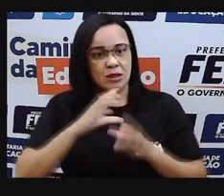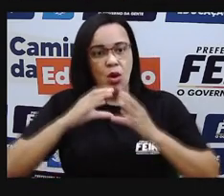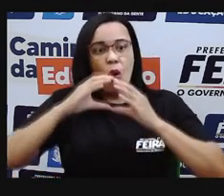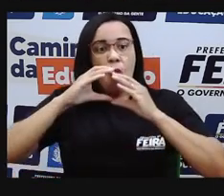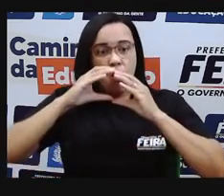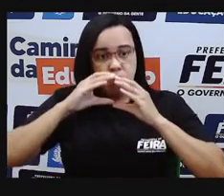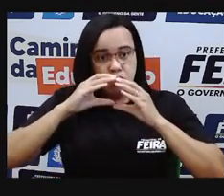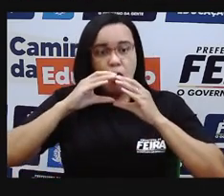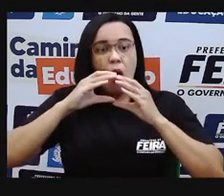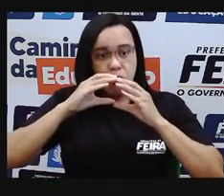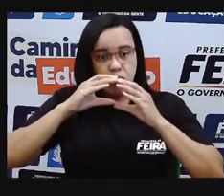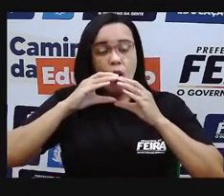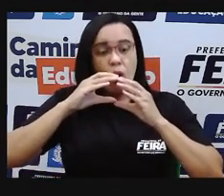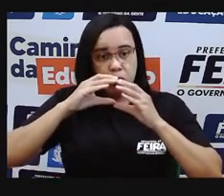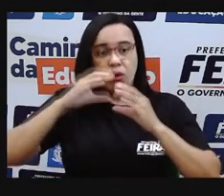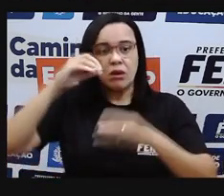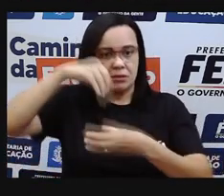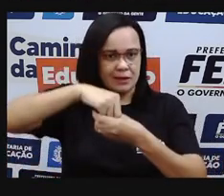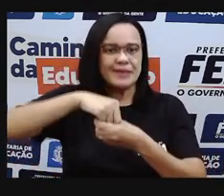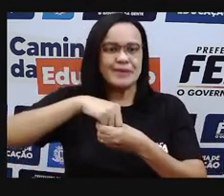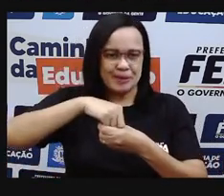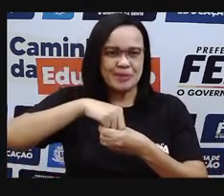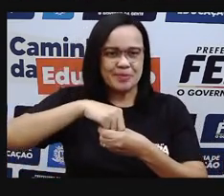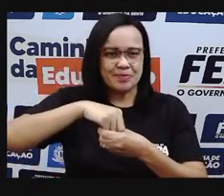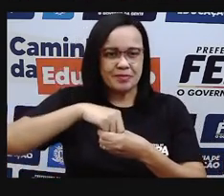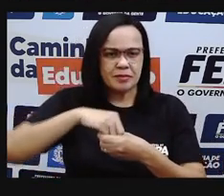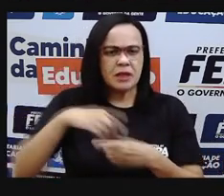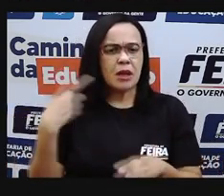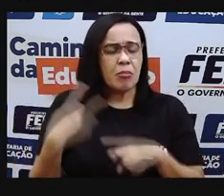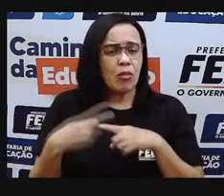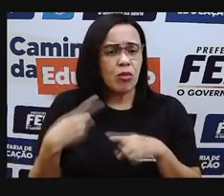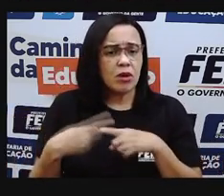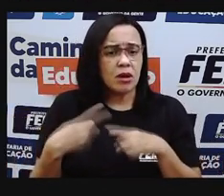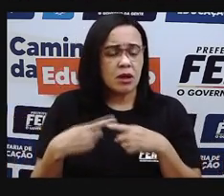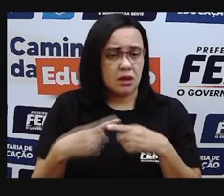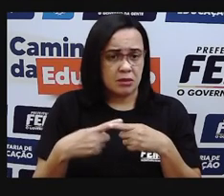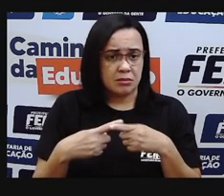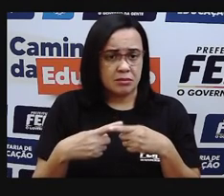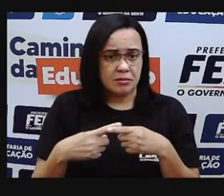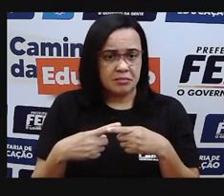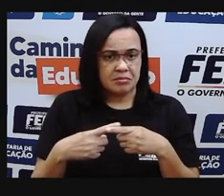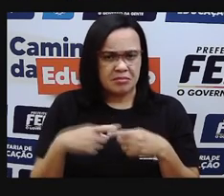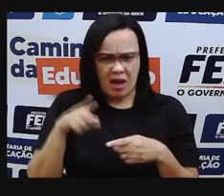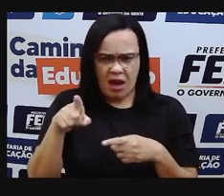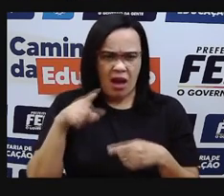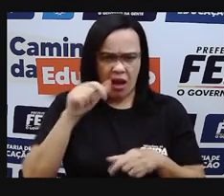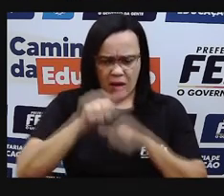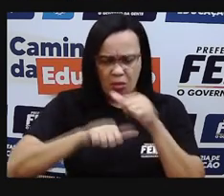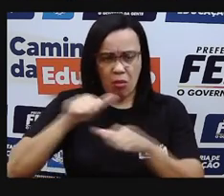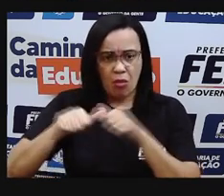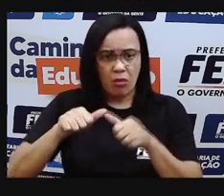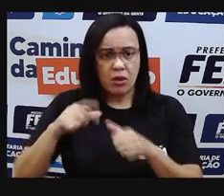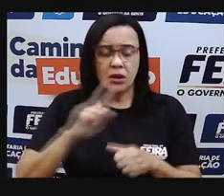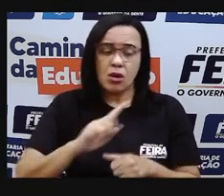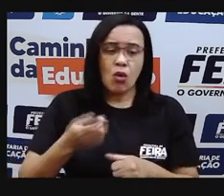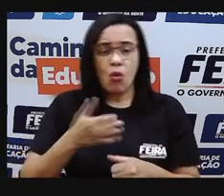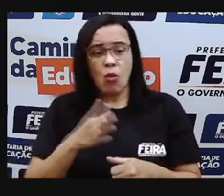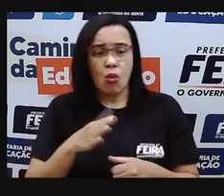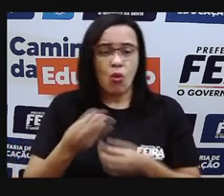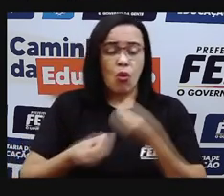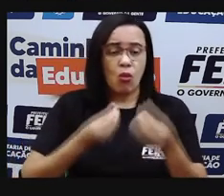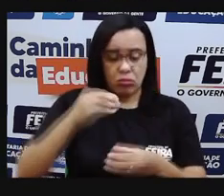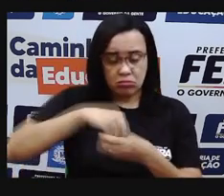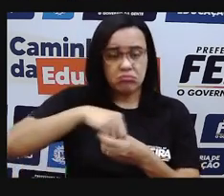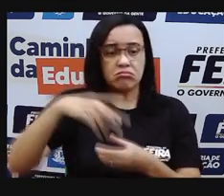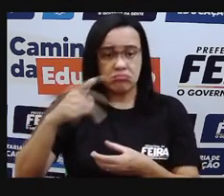Ele é um espaço definido? Não. Vai ser um espaço variável. Mas, esse espaço é ocupado.